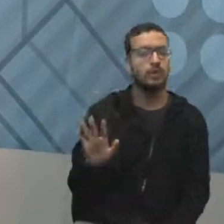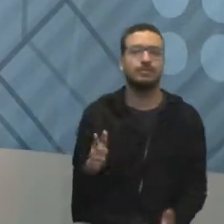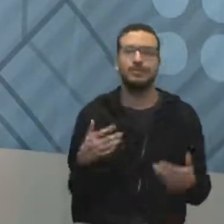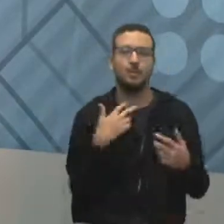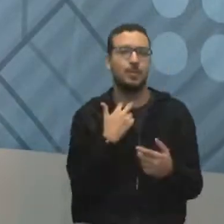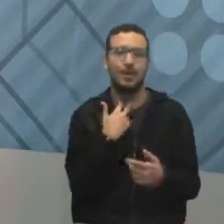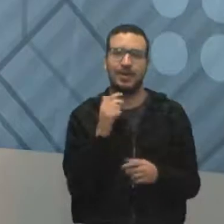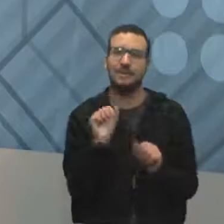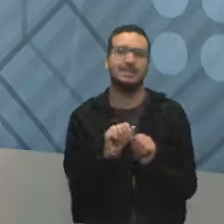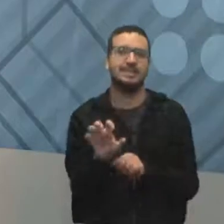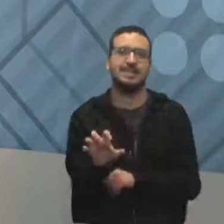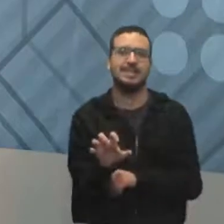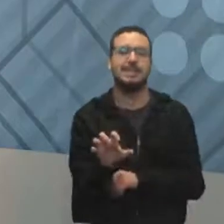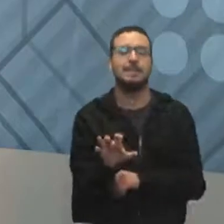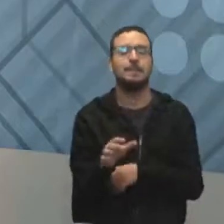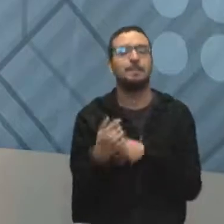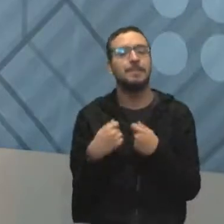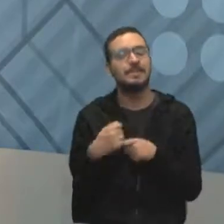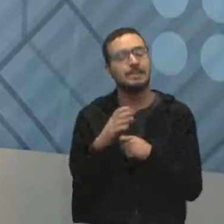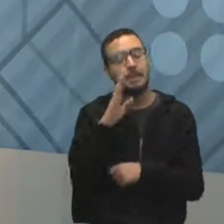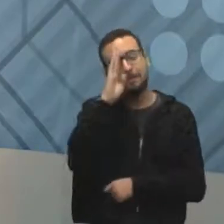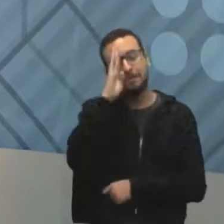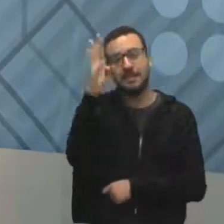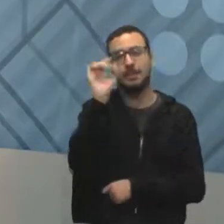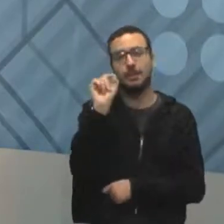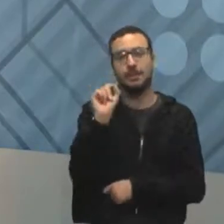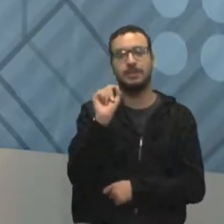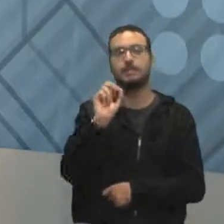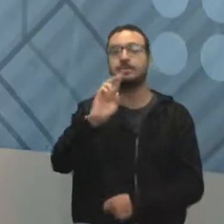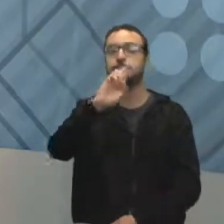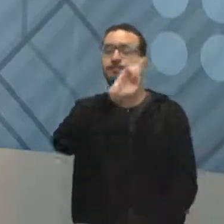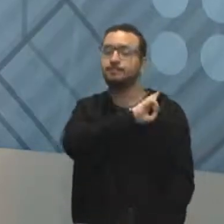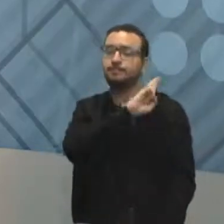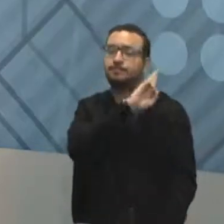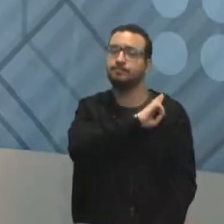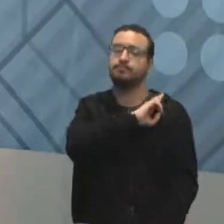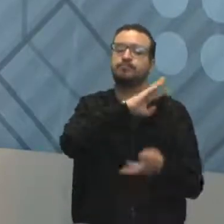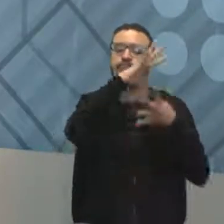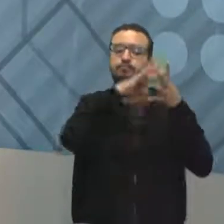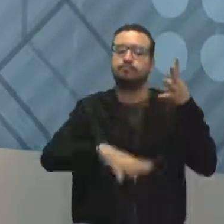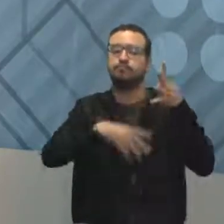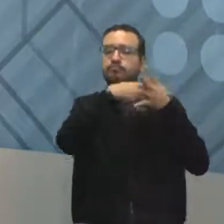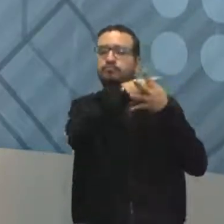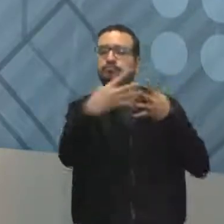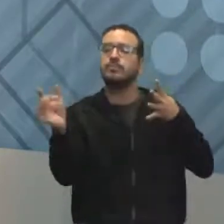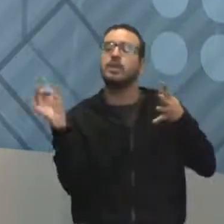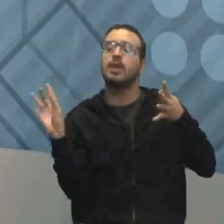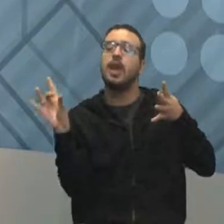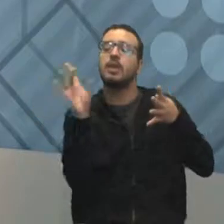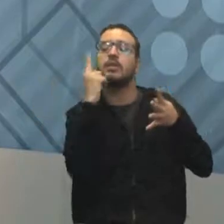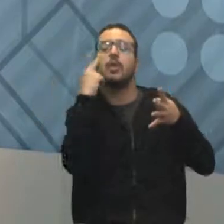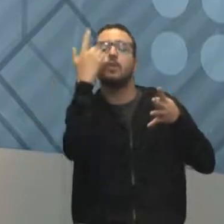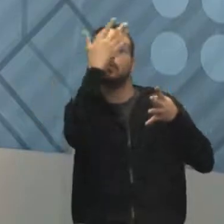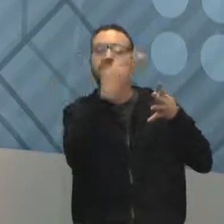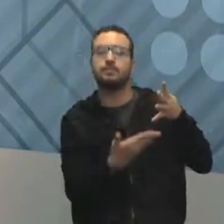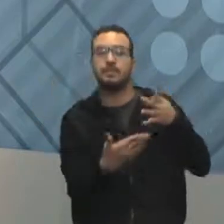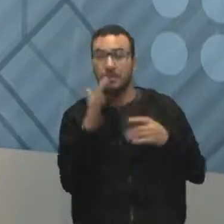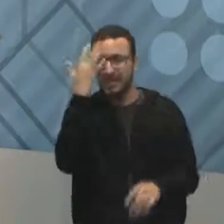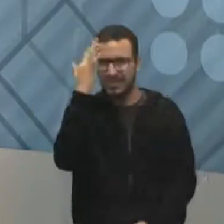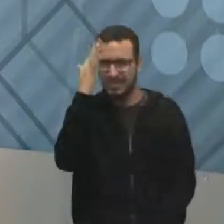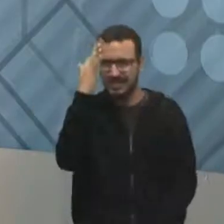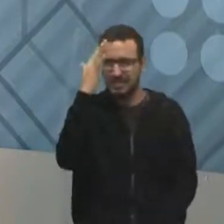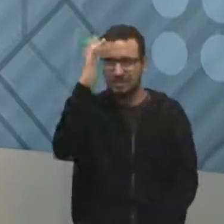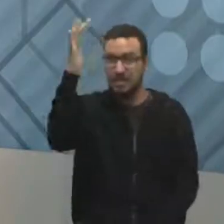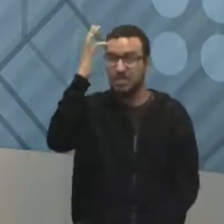acontecer. Então, uma das coisas principais é o estabelecimento desses papéis. Imagina na cidade do rock, são